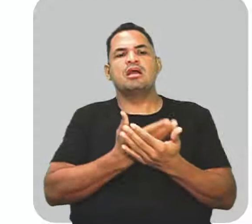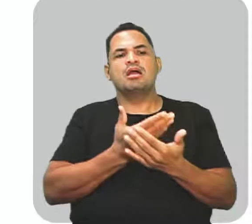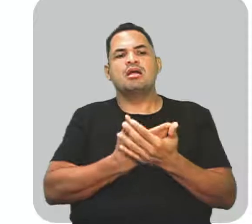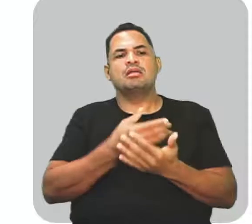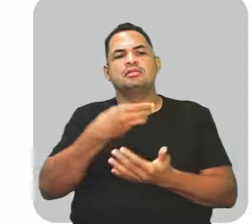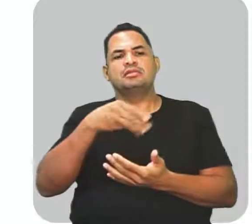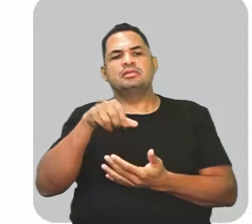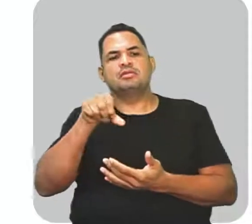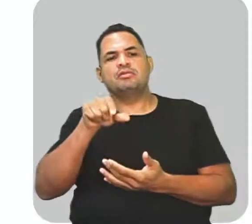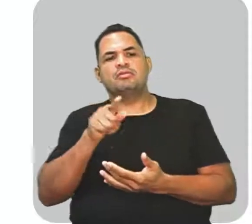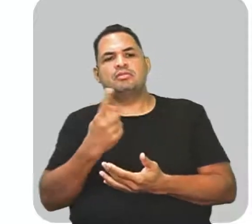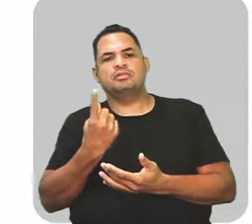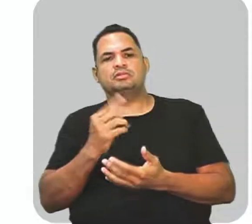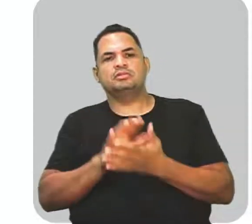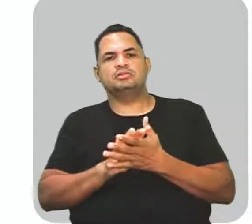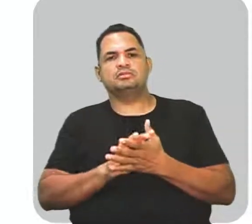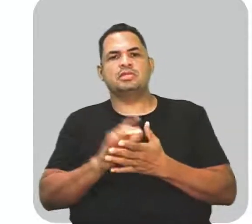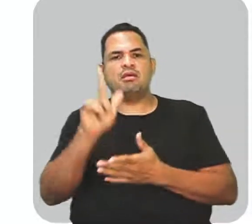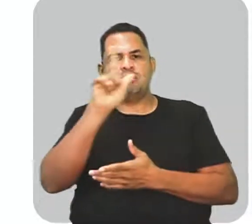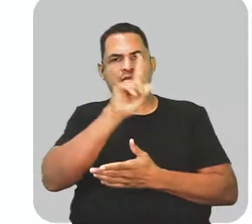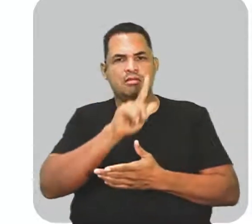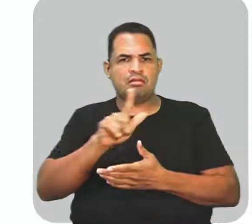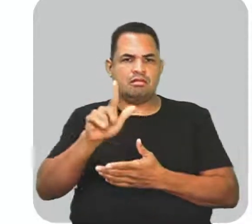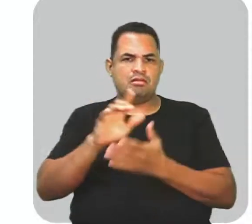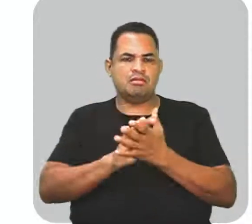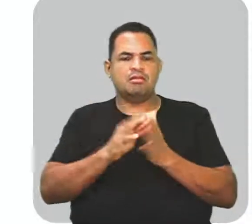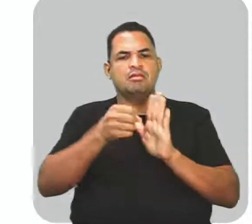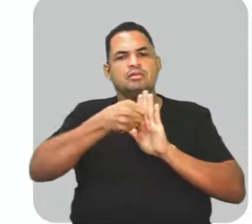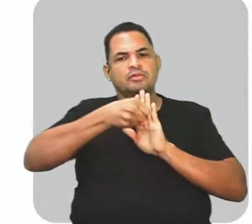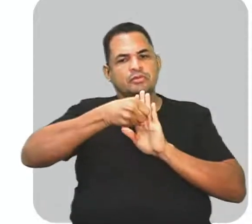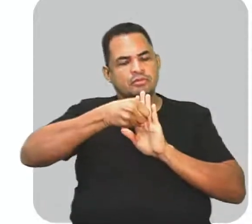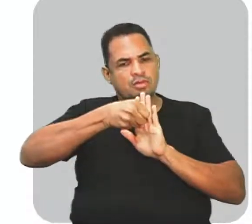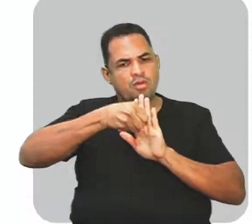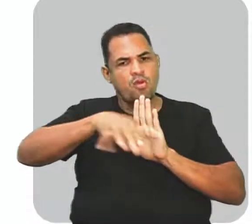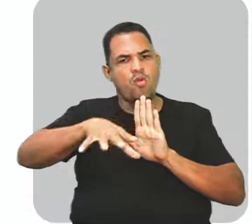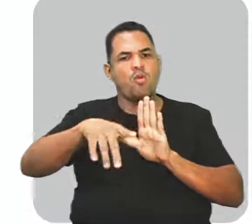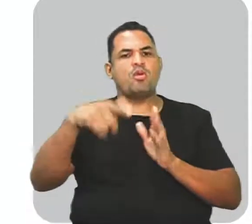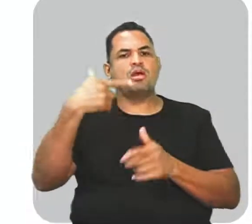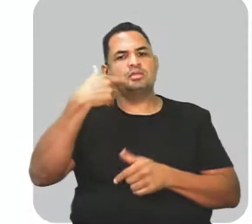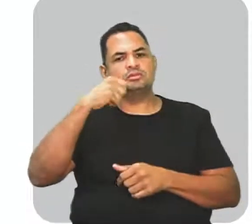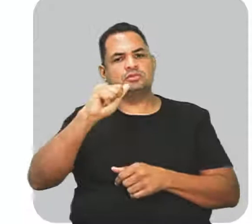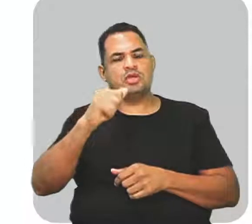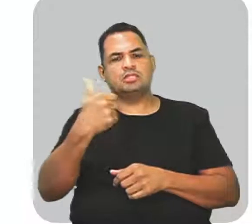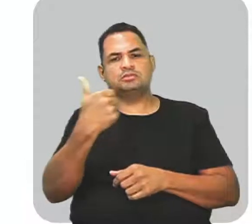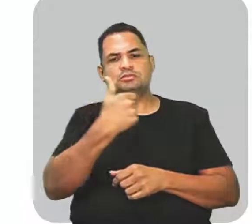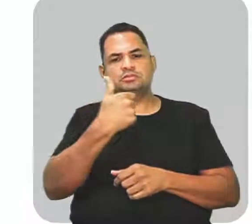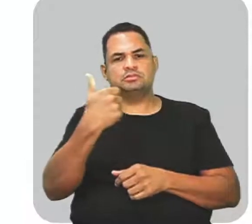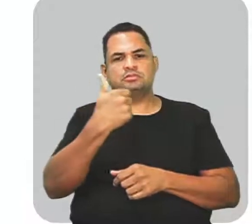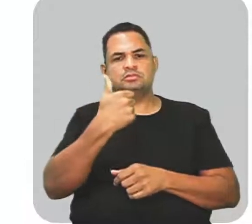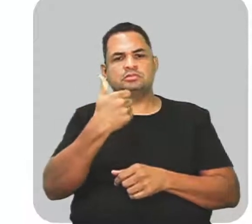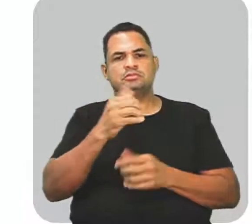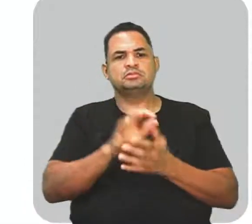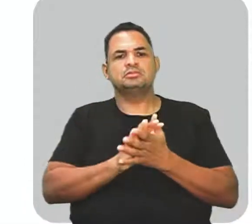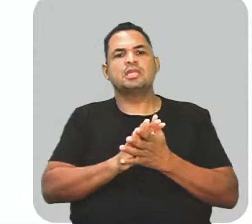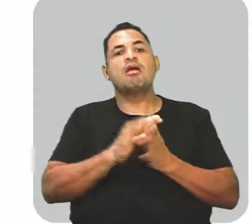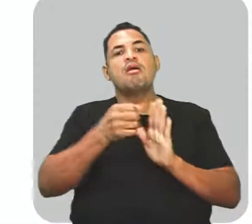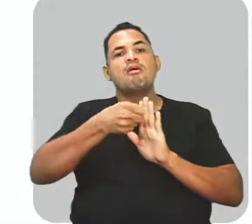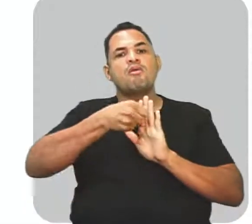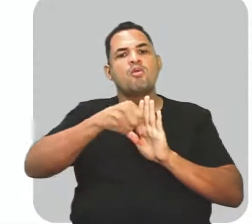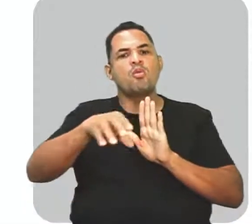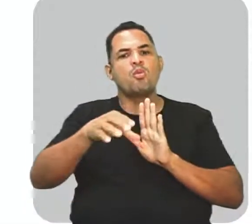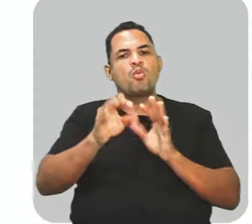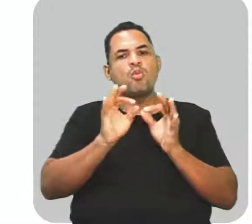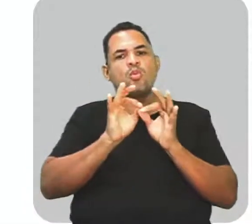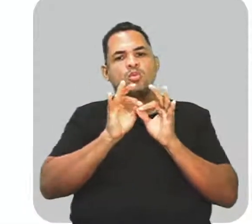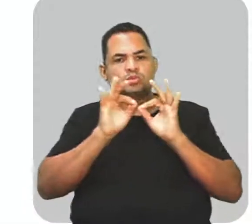.1, literatura, figuras de linguagem, parte 1, figuras de construção e